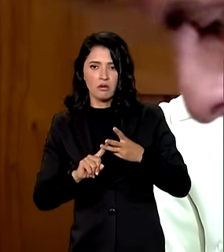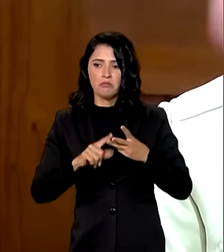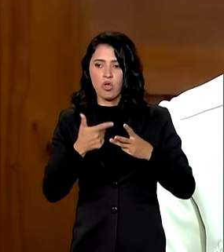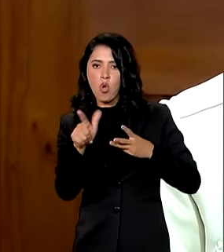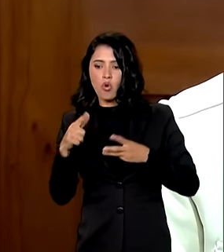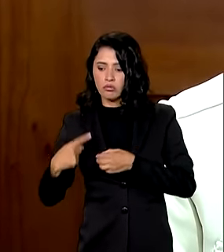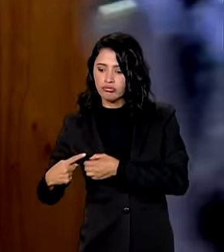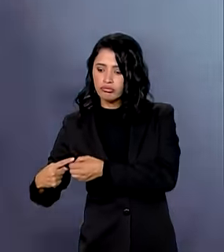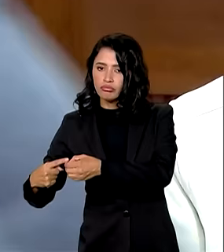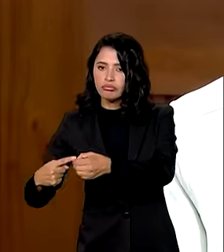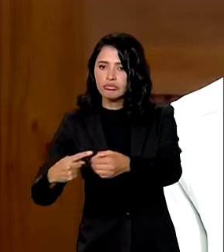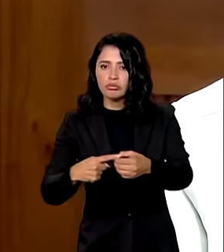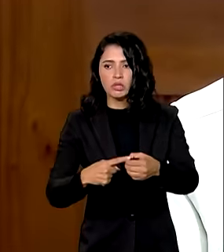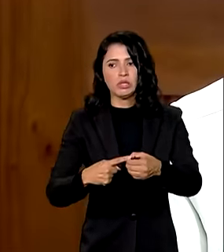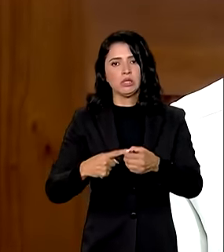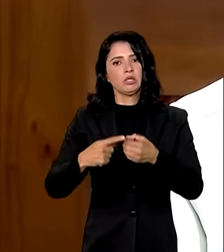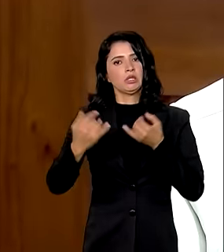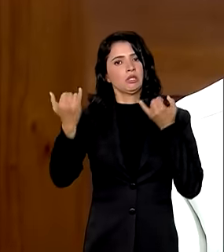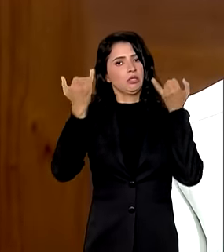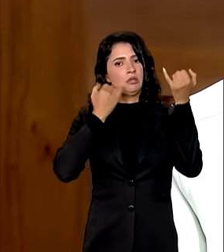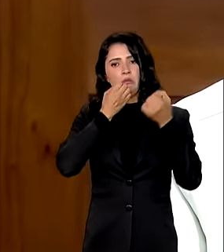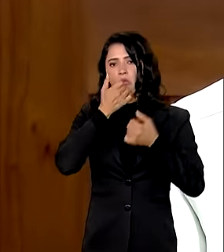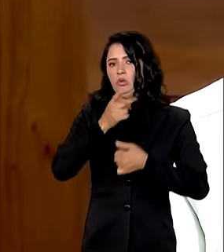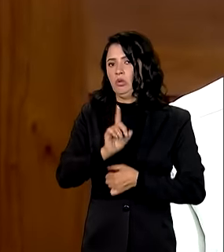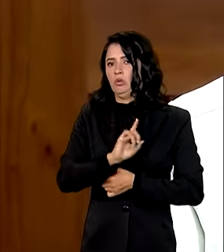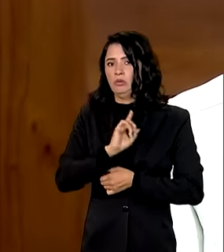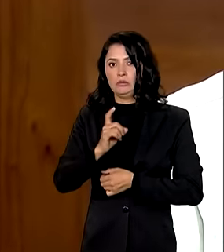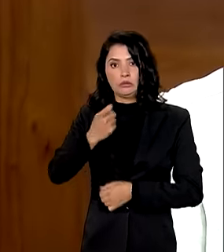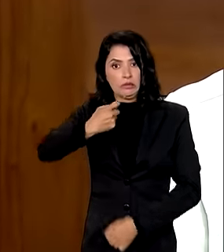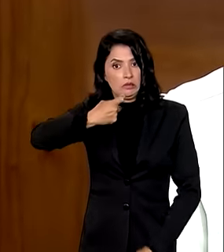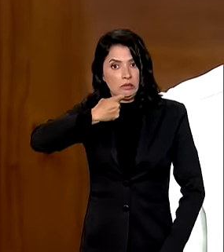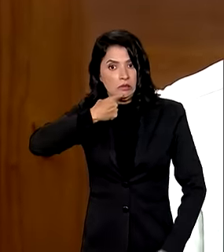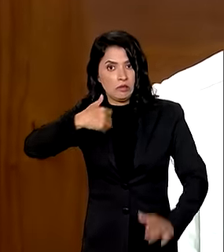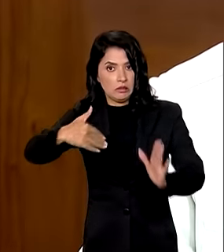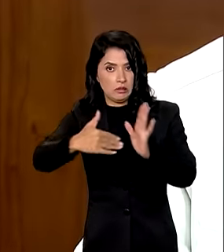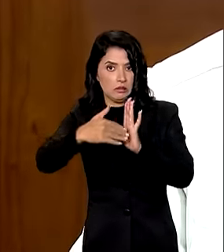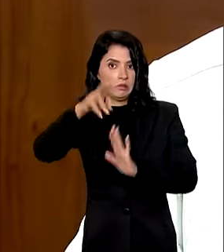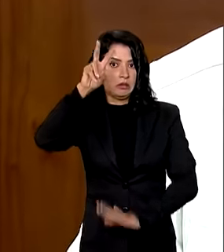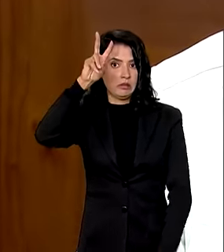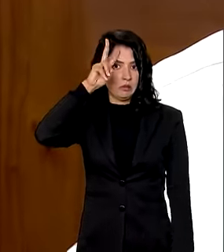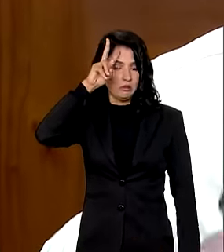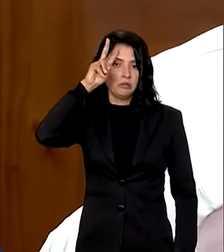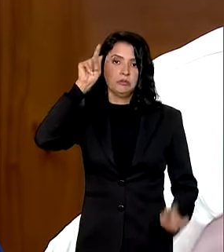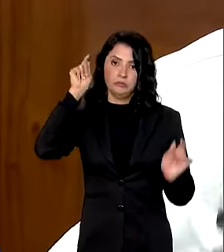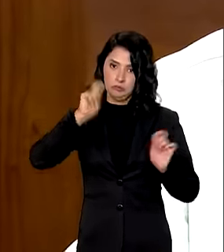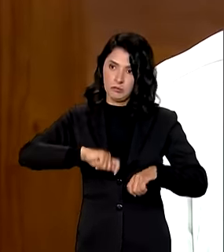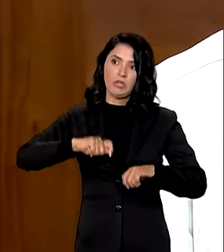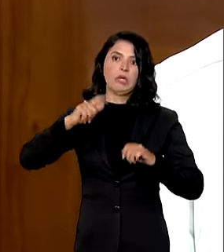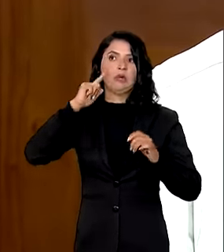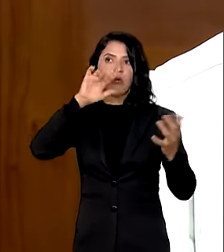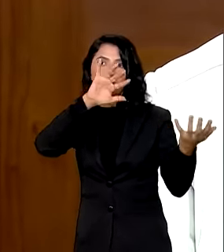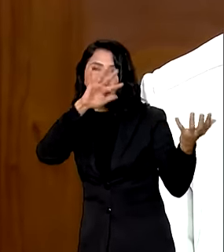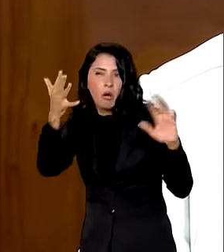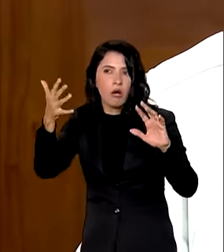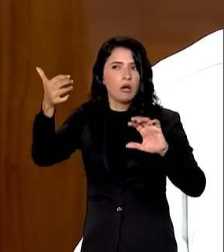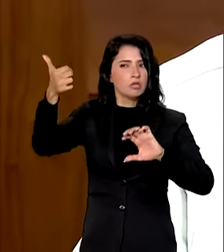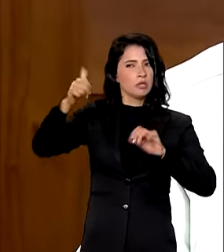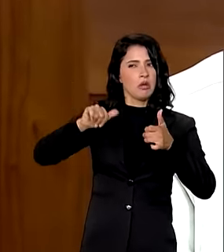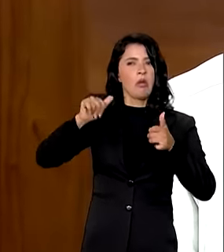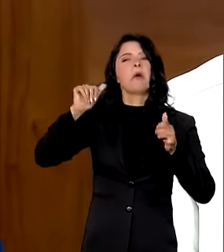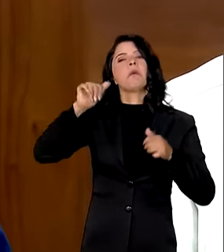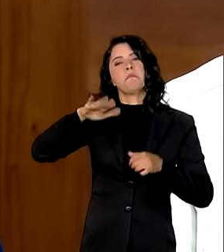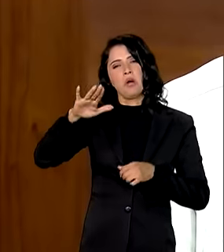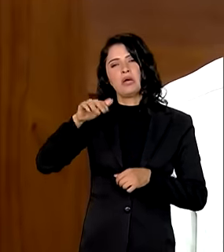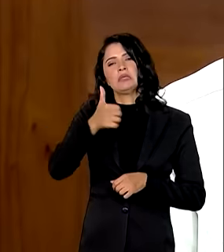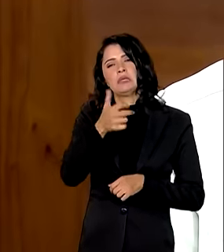não são muito boas, de sexta-feira até segunda. Existe uma previsão meteorológica de mais